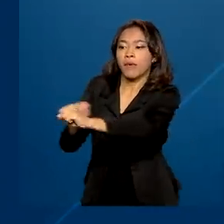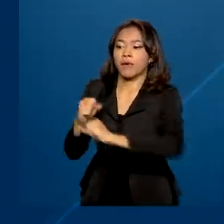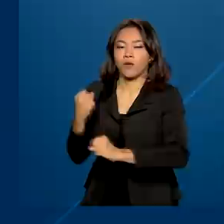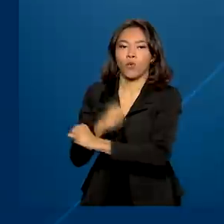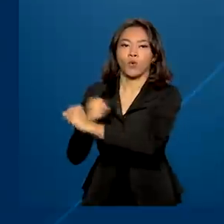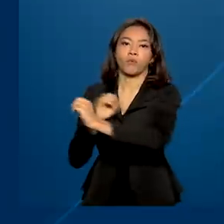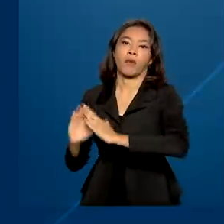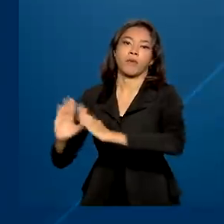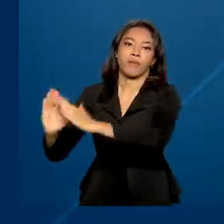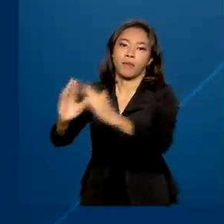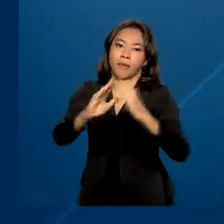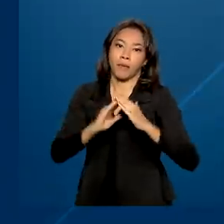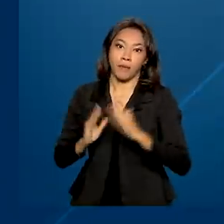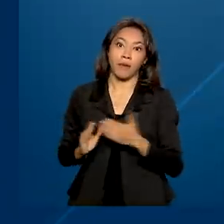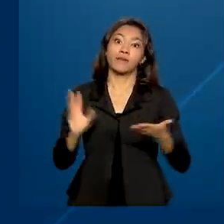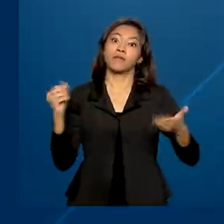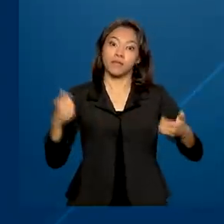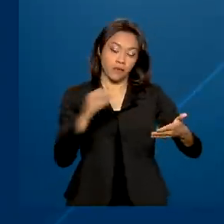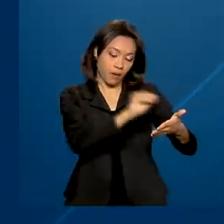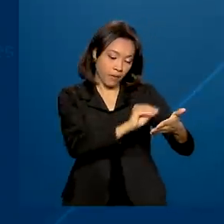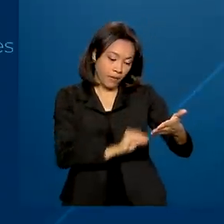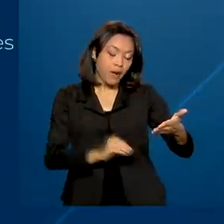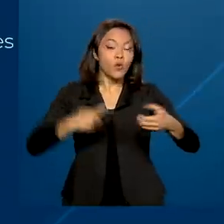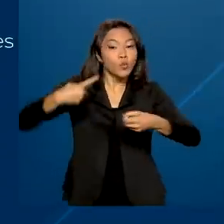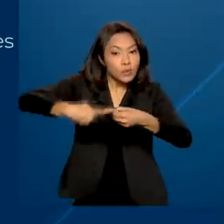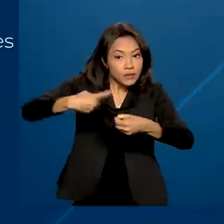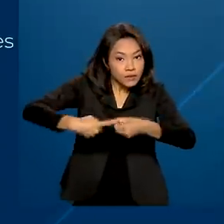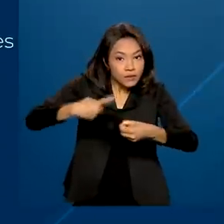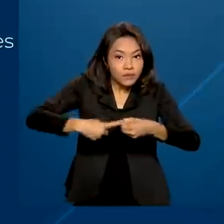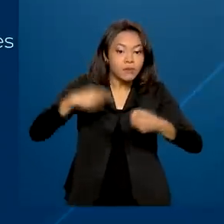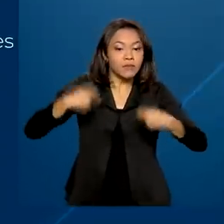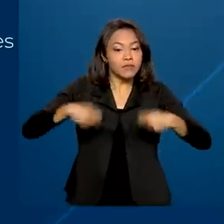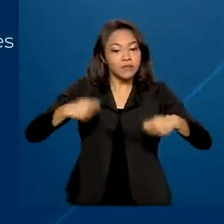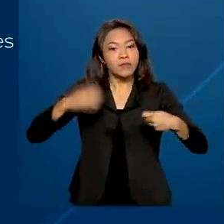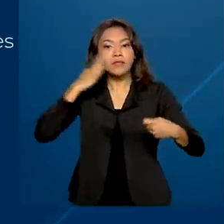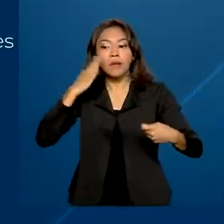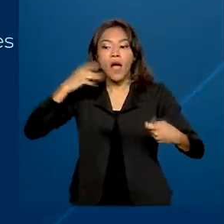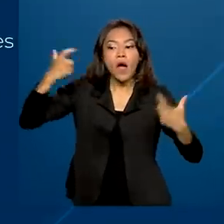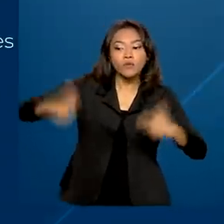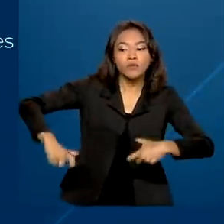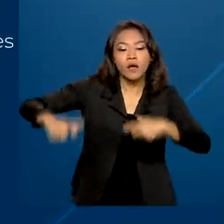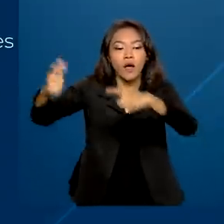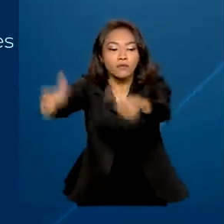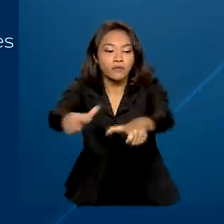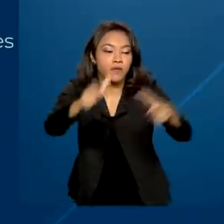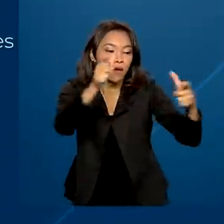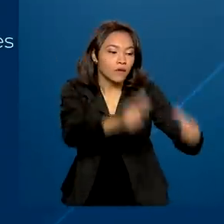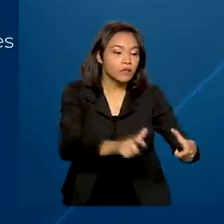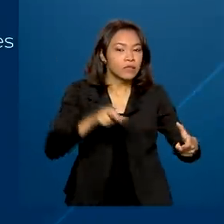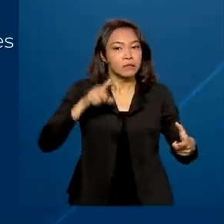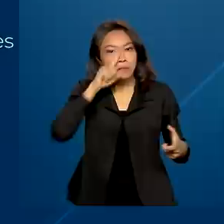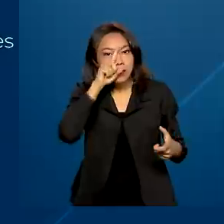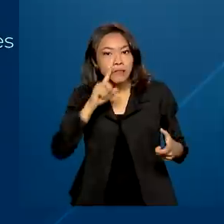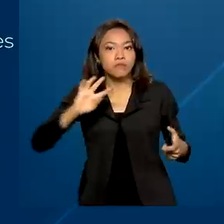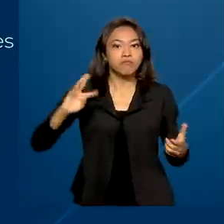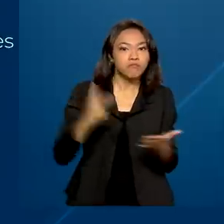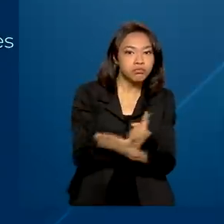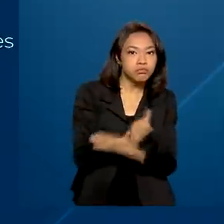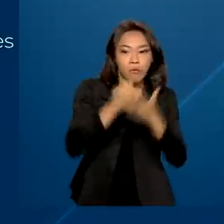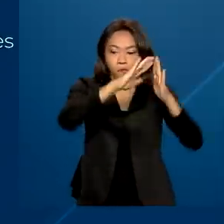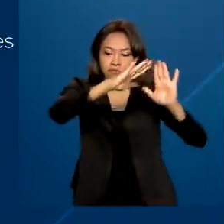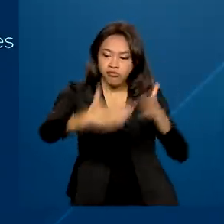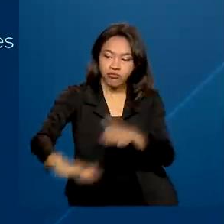O plano diretor do município deveria também fazer o mapeamento, contendo as áreas suscetíveis à ocorrência de